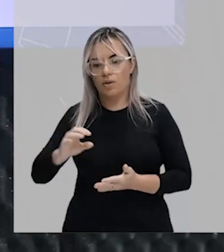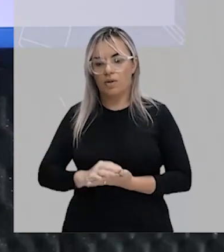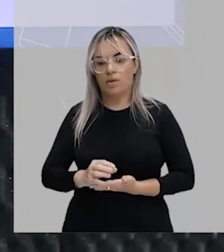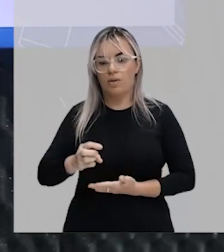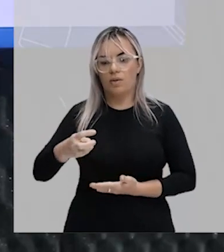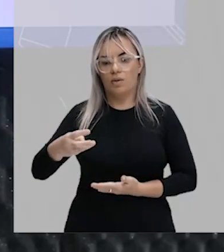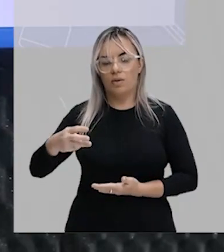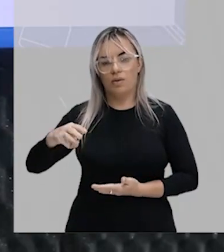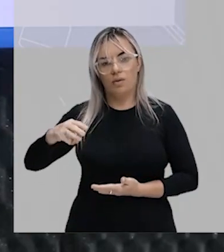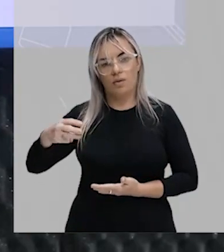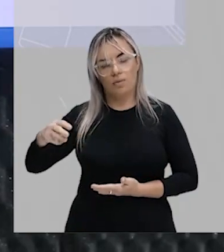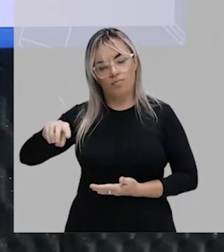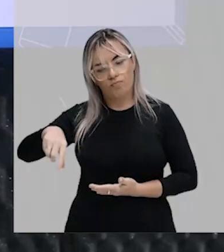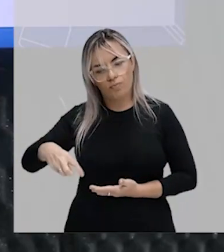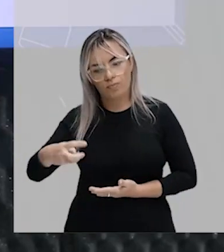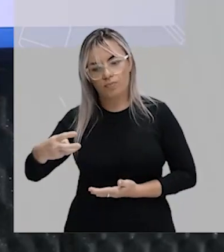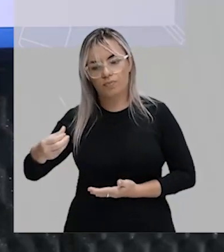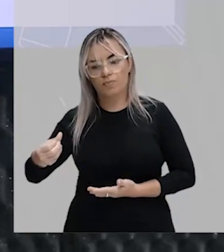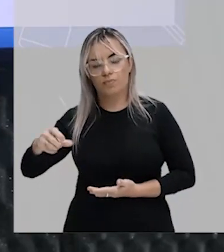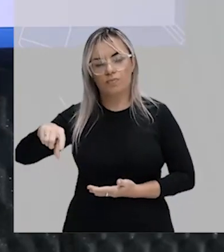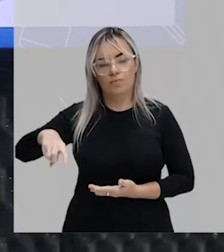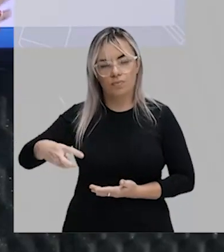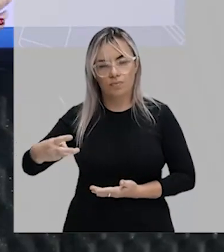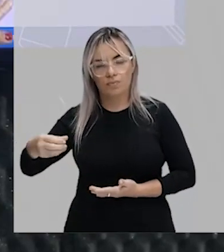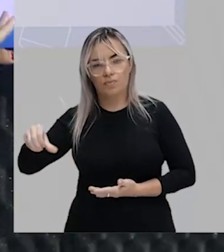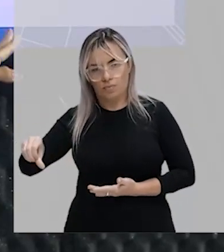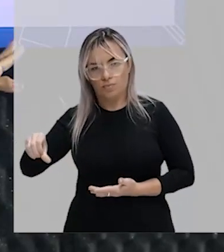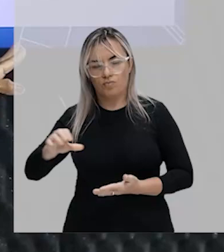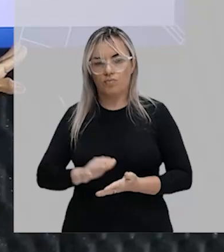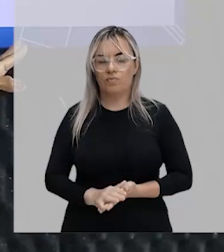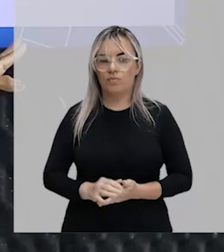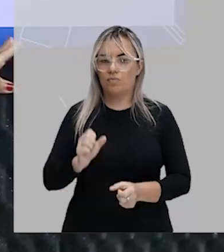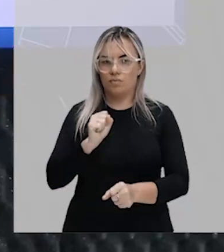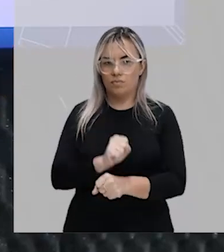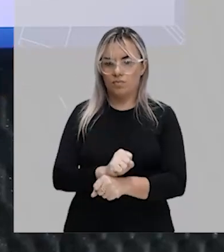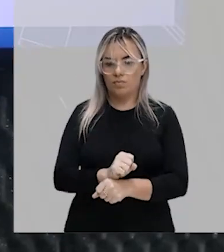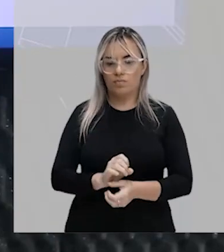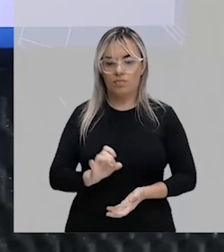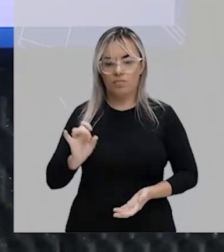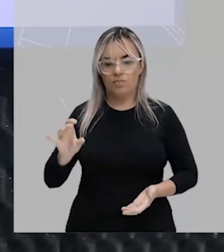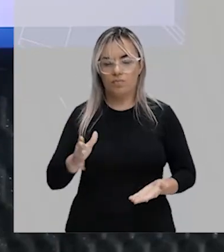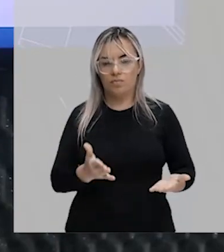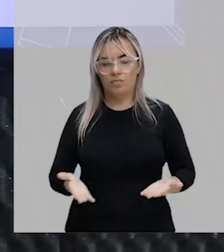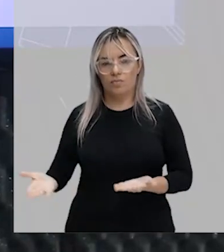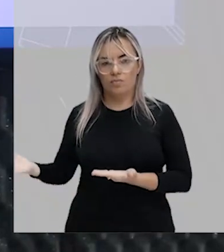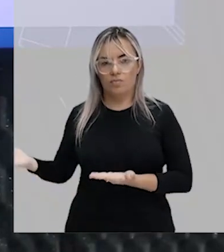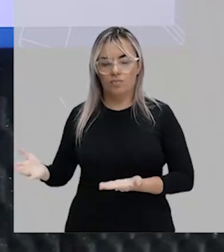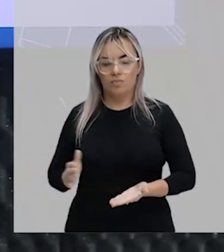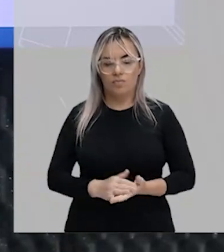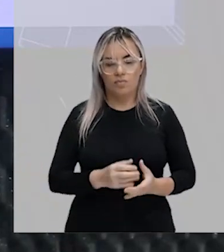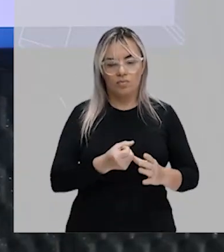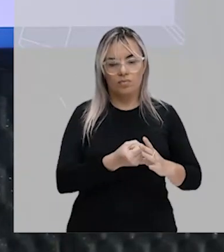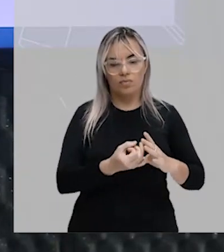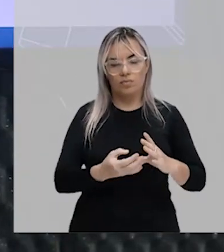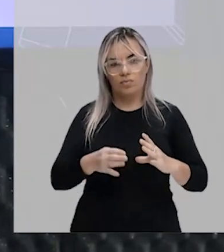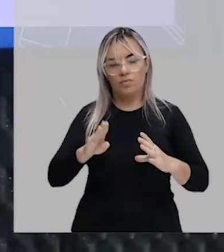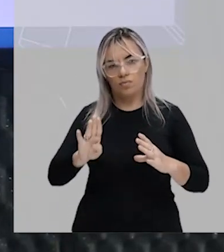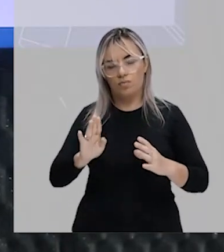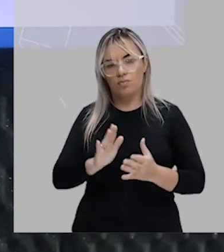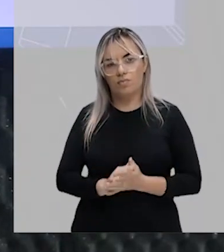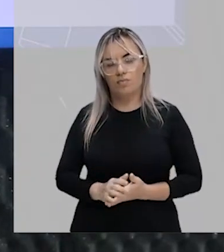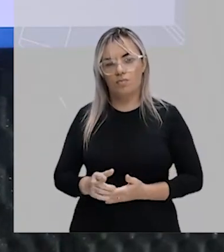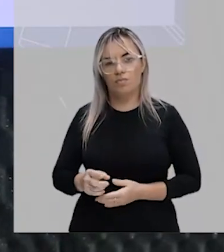3. 33, 36, 39. Parei. Veja que aqui eu também já